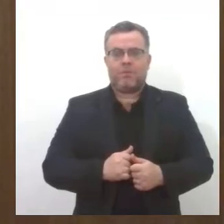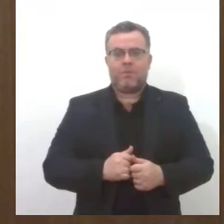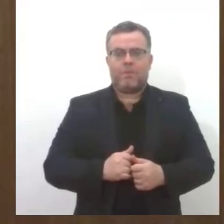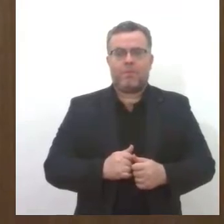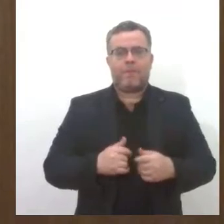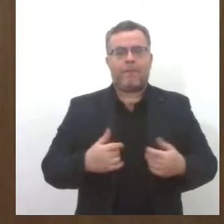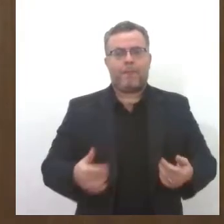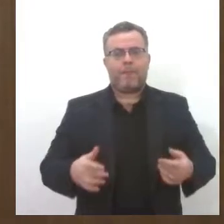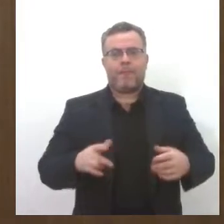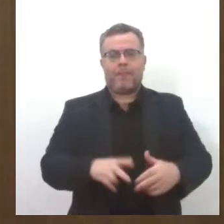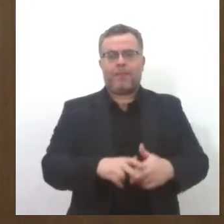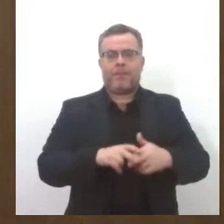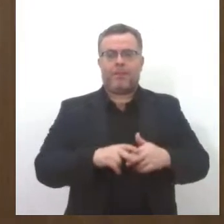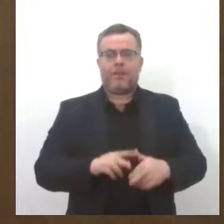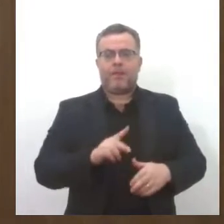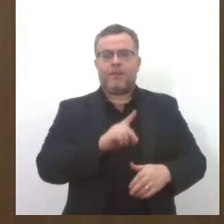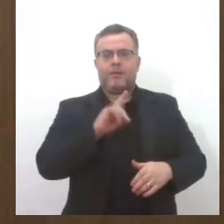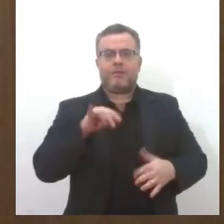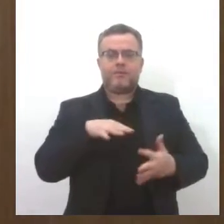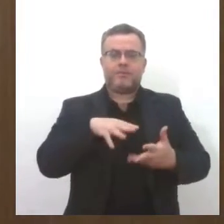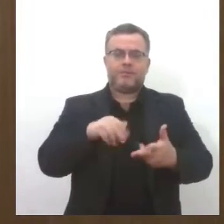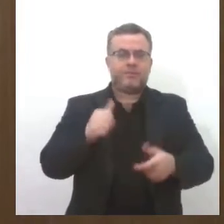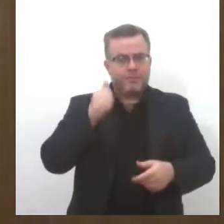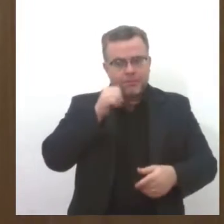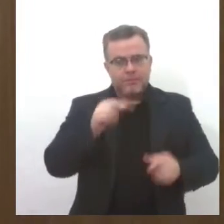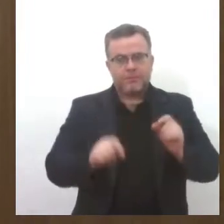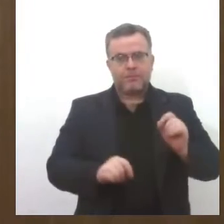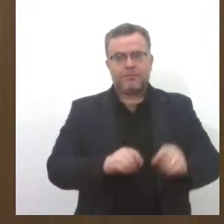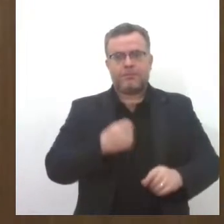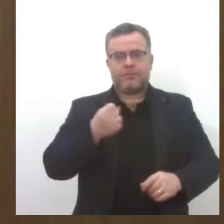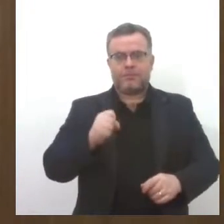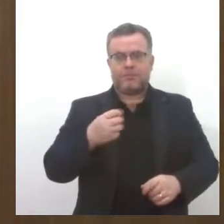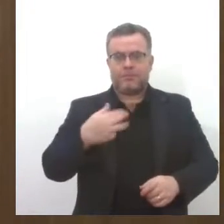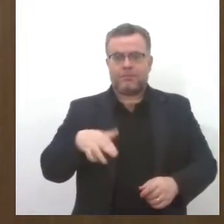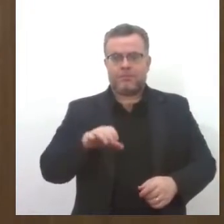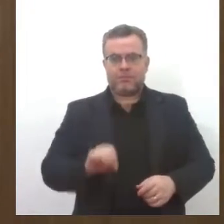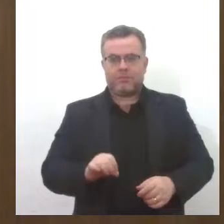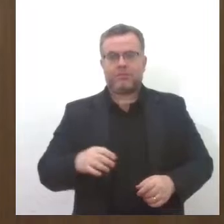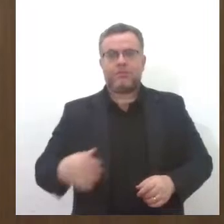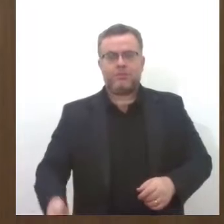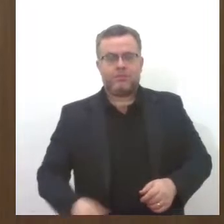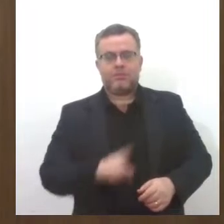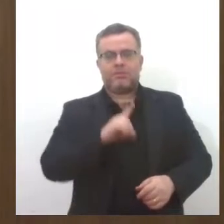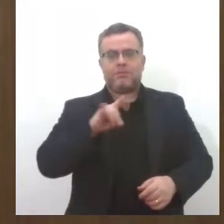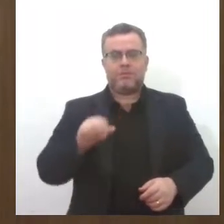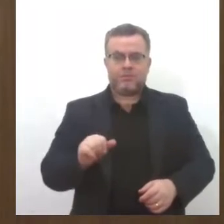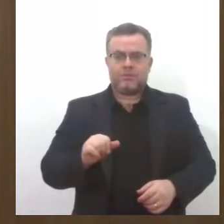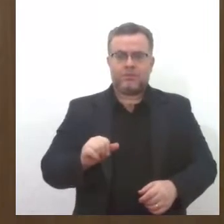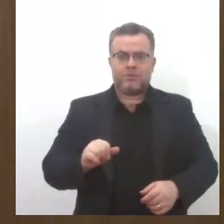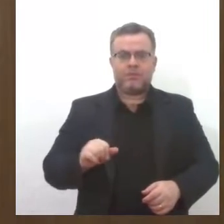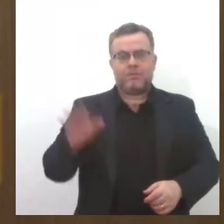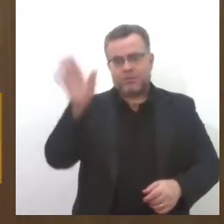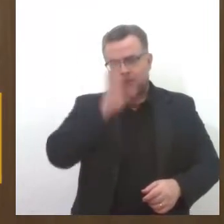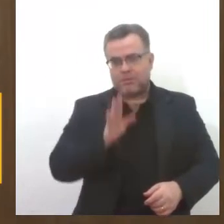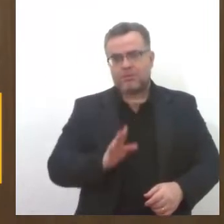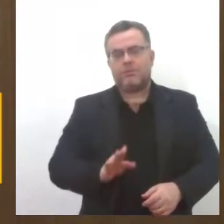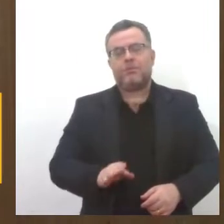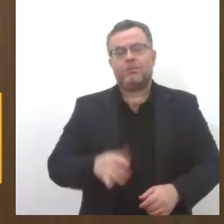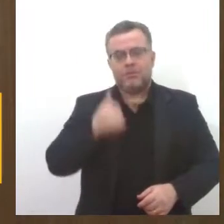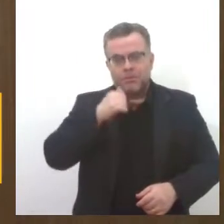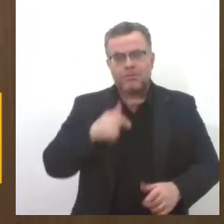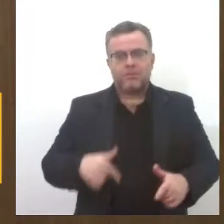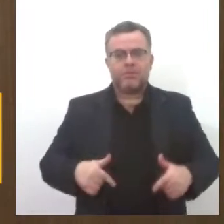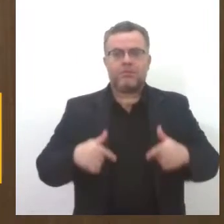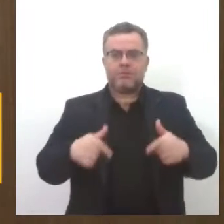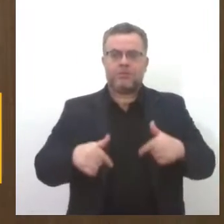Assim como o Dia Internacional da Mulher, comemorado em 8 de março, o Dia Nacional da Mulher também lembra a luta das mulheres na